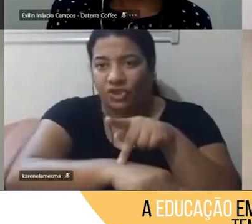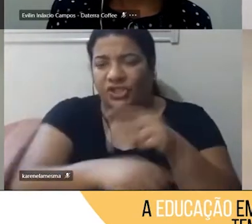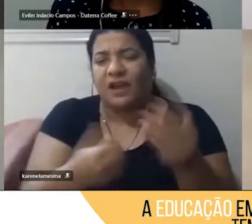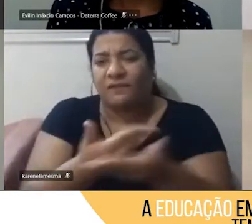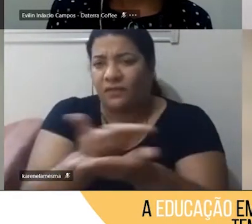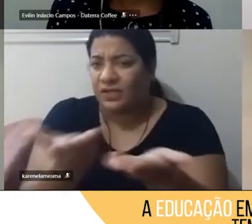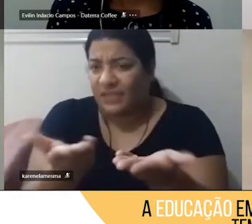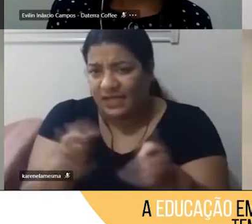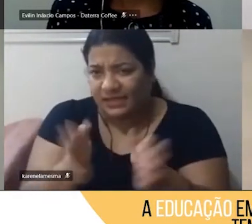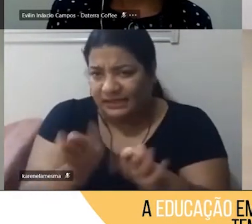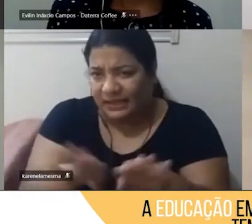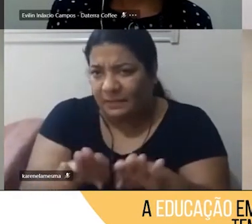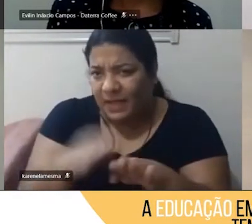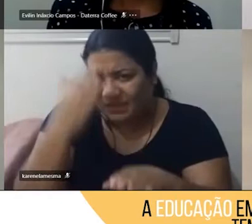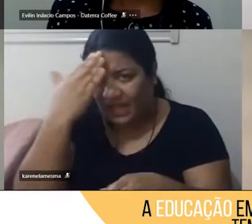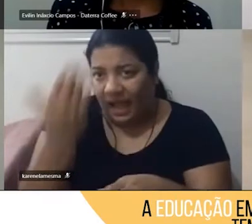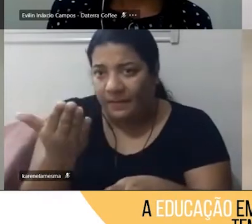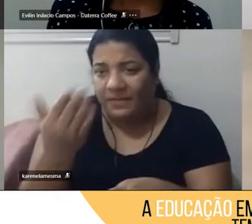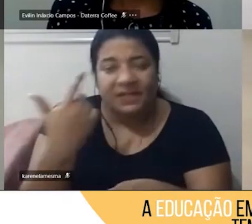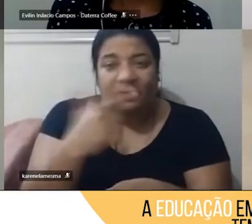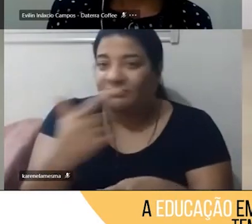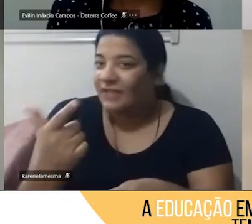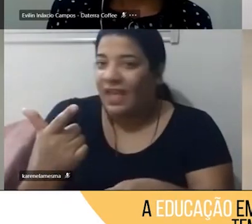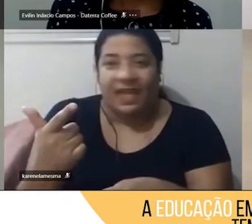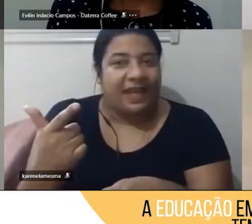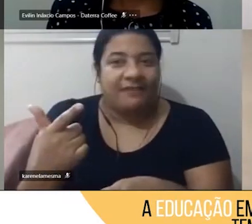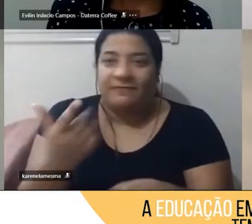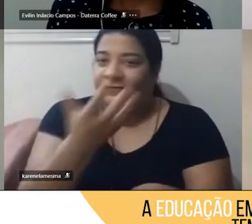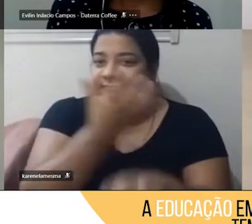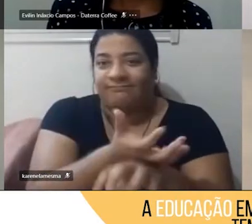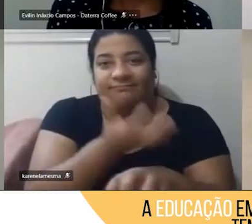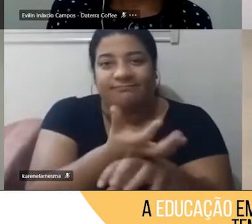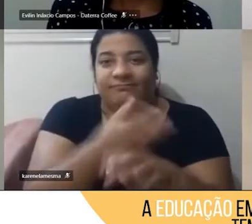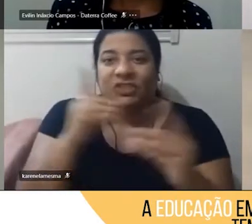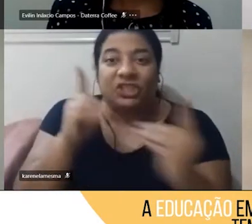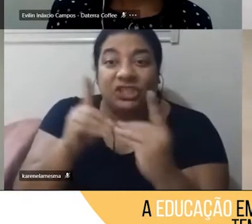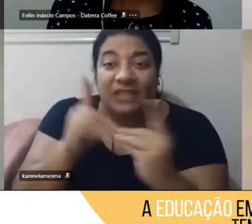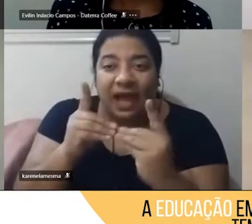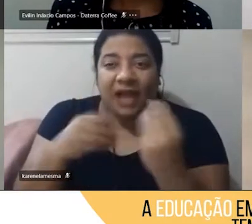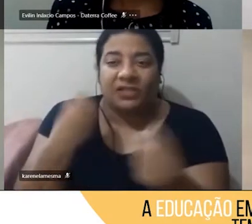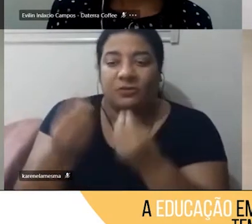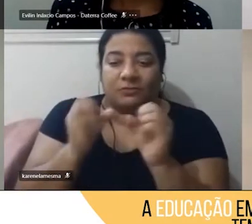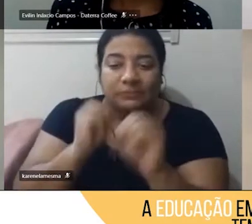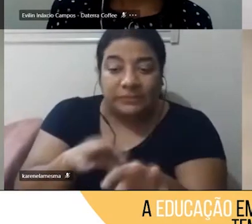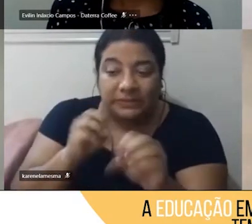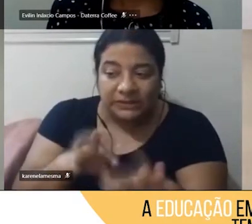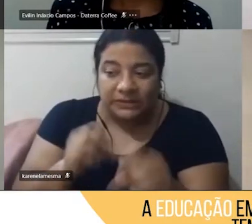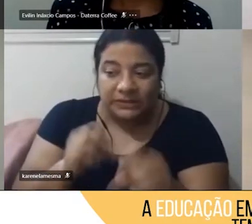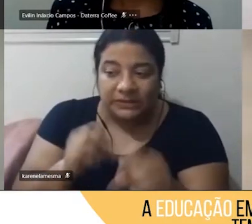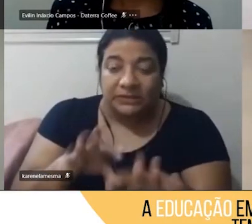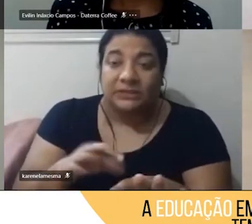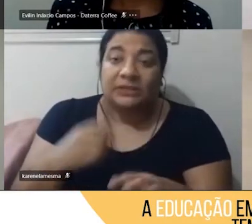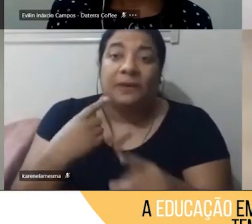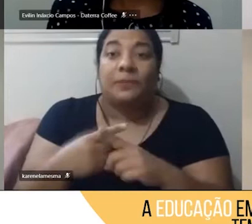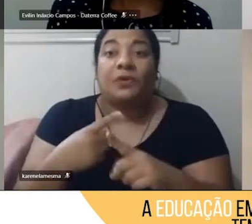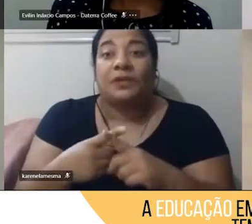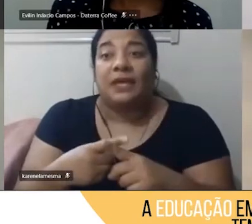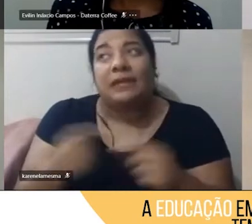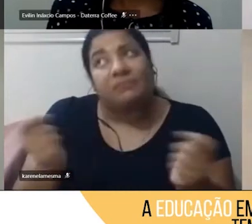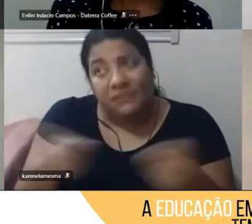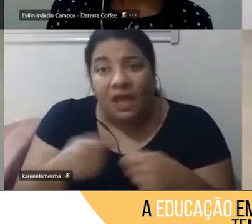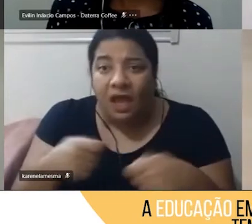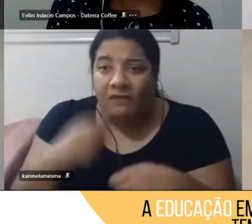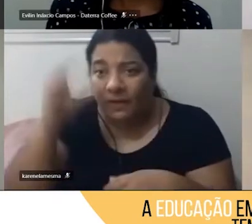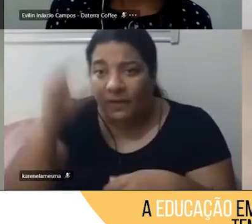recebemos essa formação, essa didática onde a gente tinha ali a possibilidade de aprender a